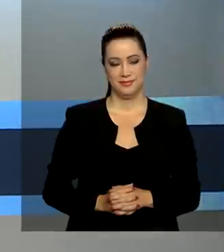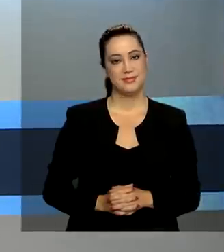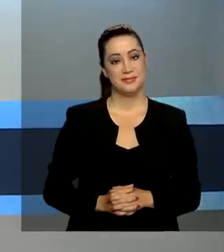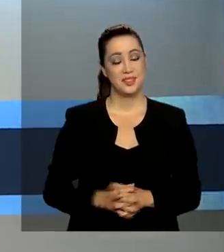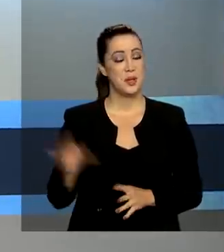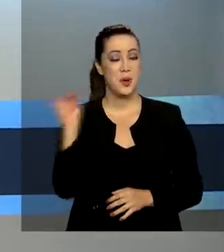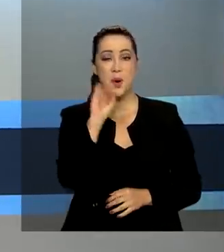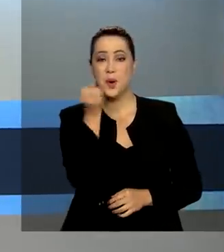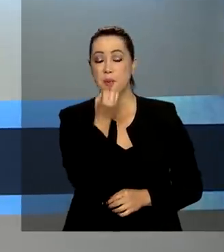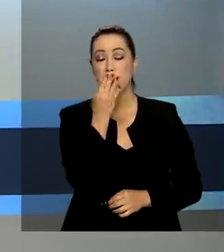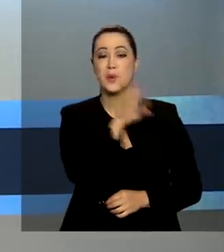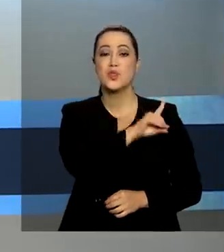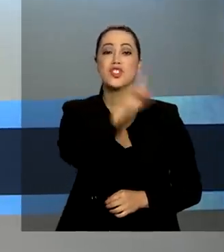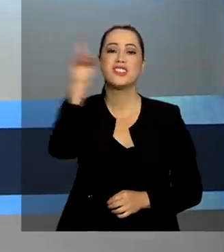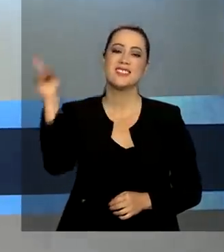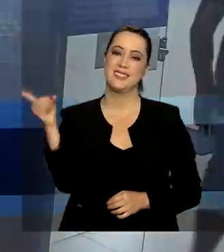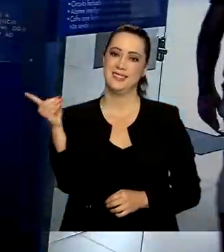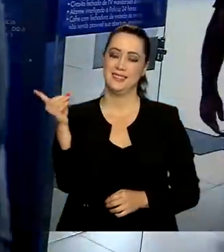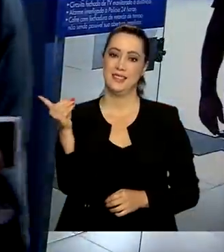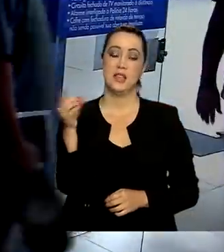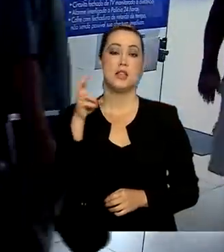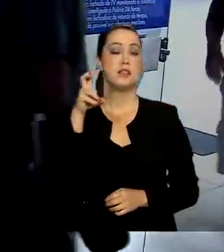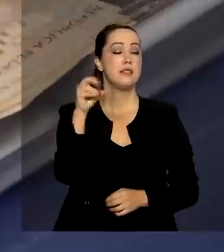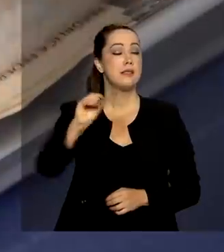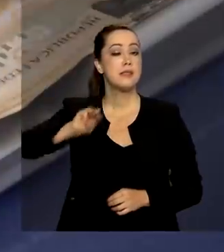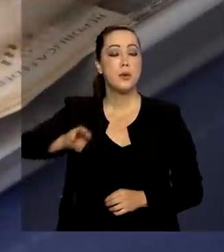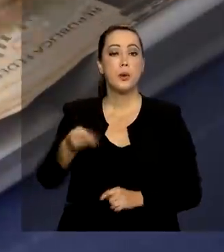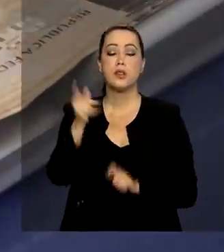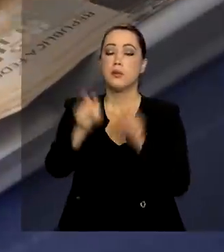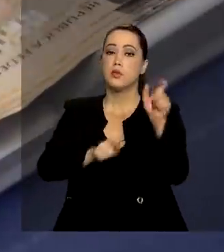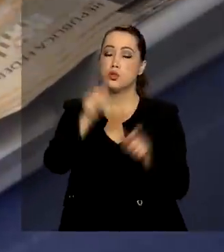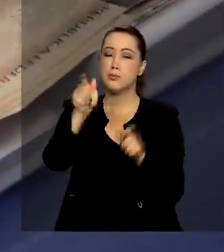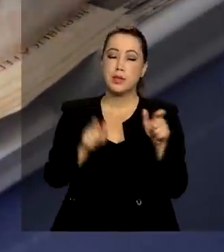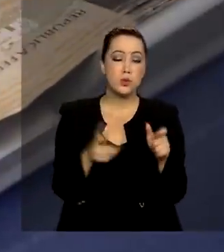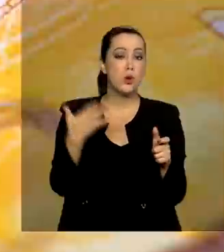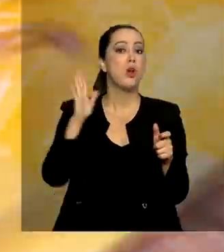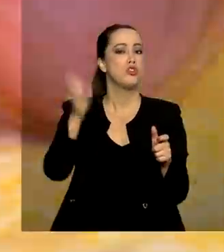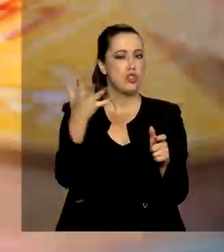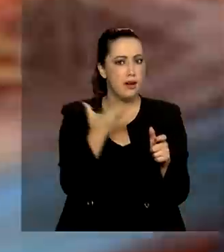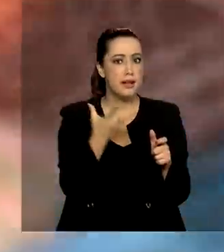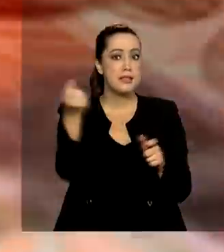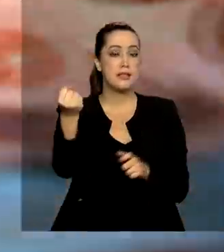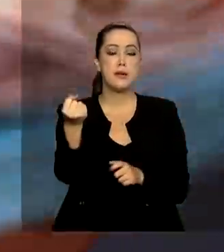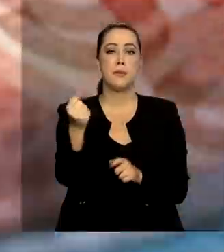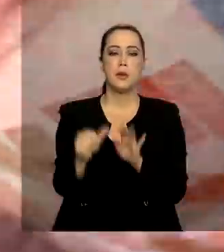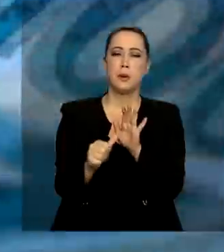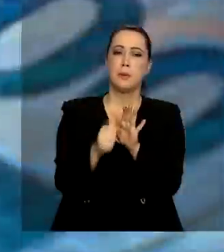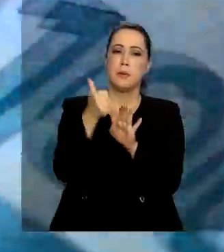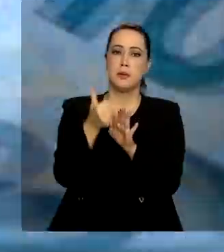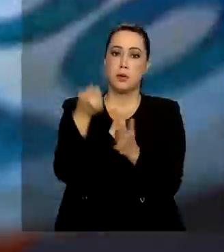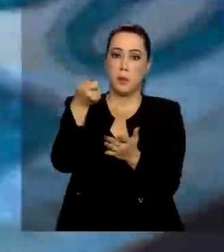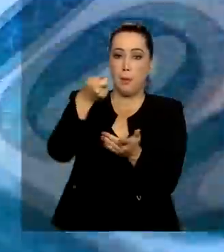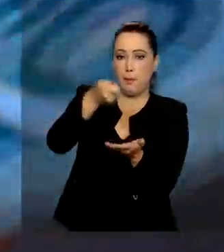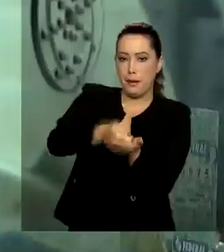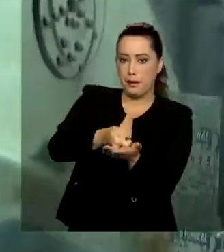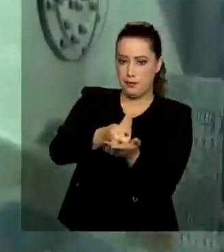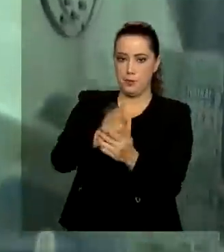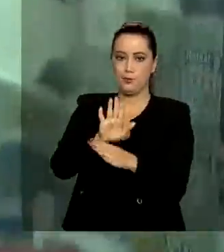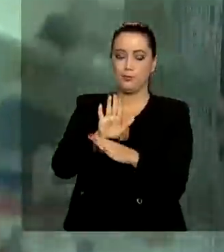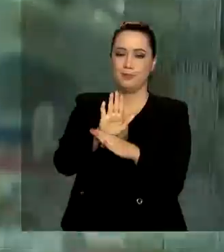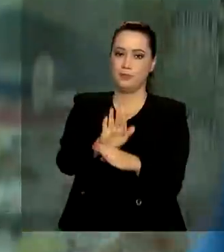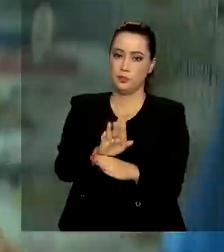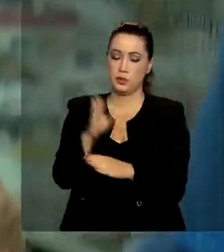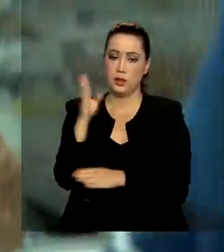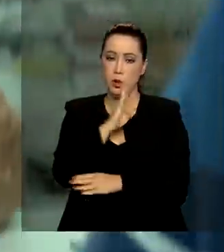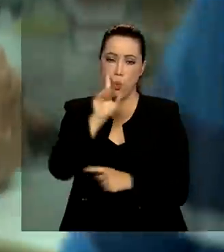Olá, bom dia. 50 milhões de brasileiros já receberam a primeira parcela do auxílio emergencial. A